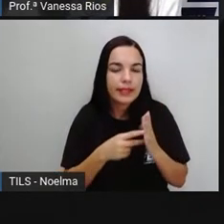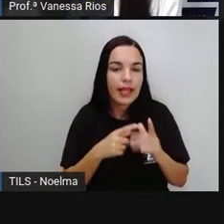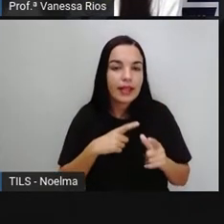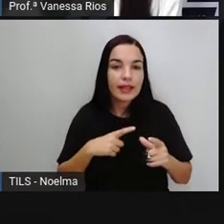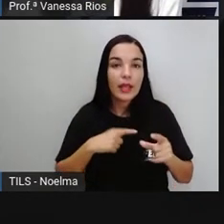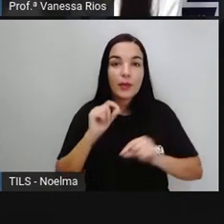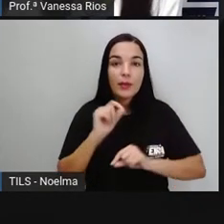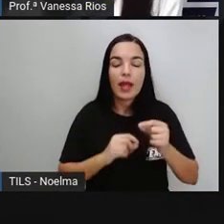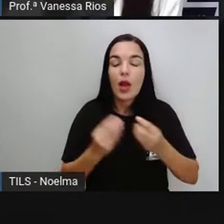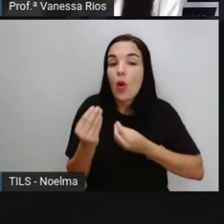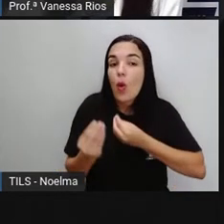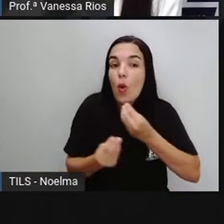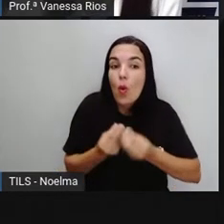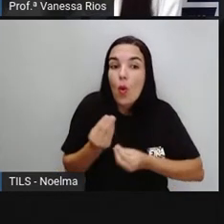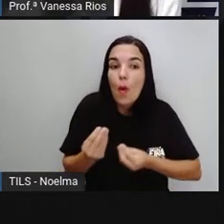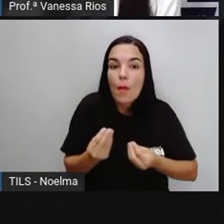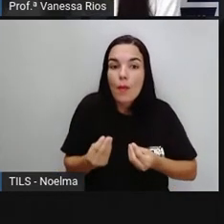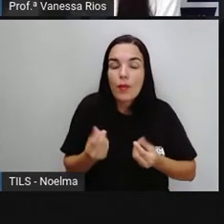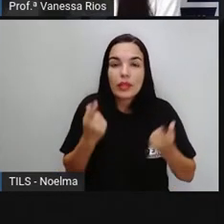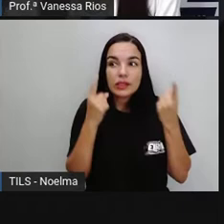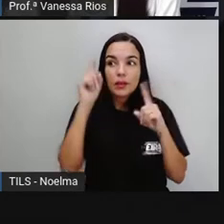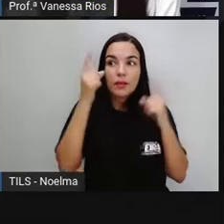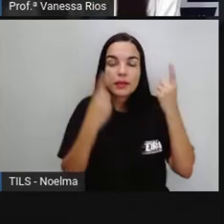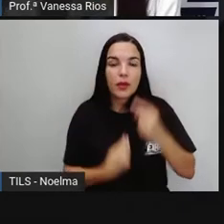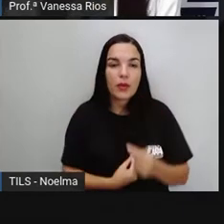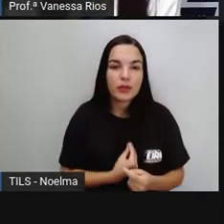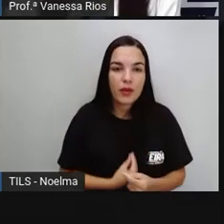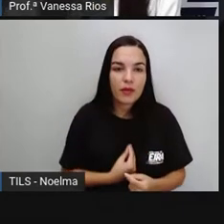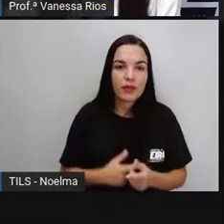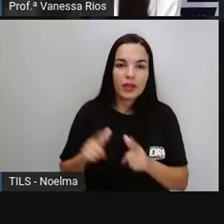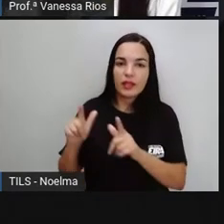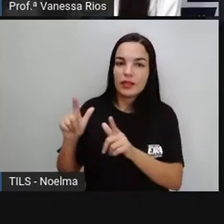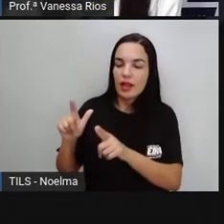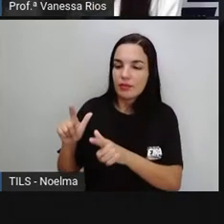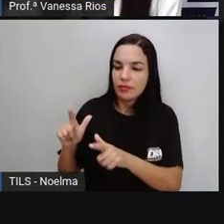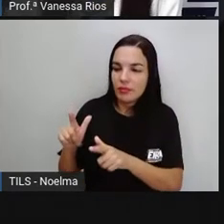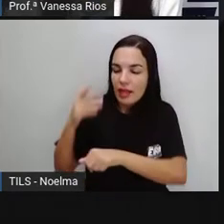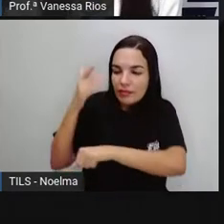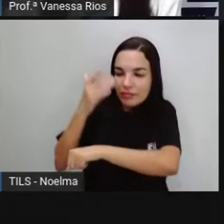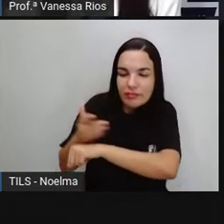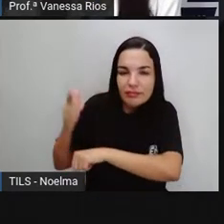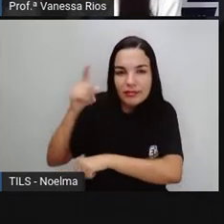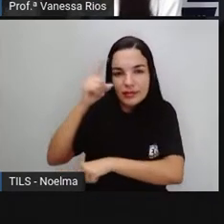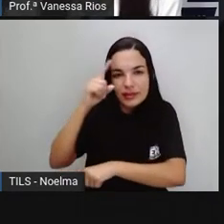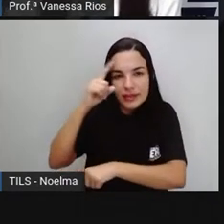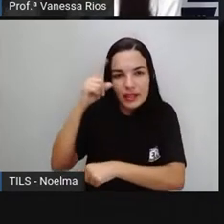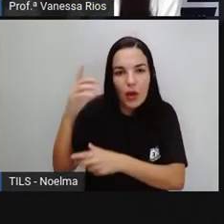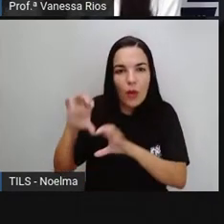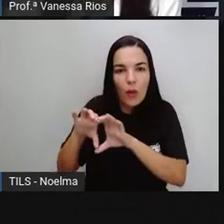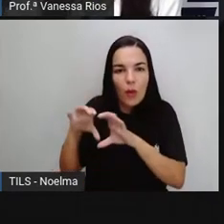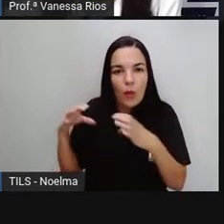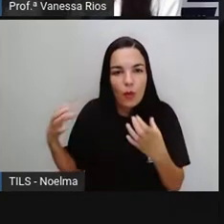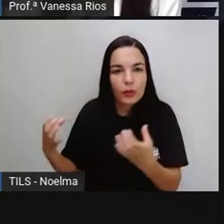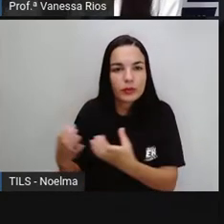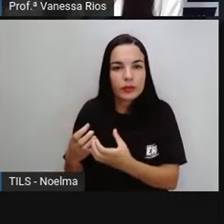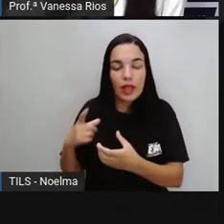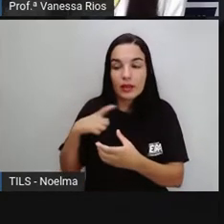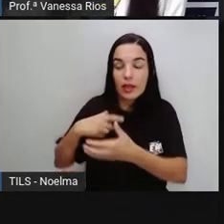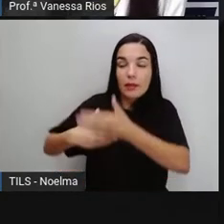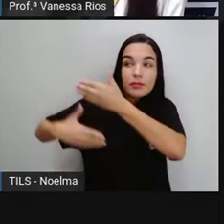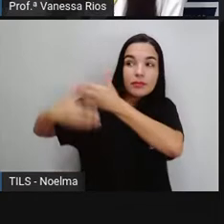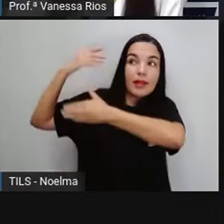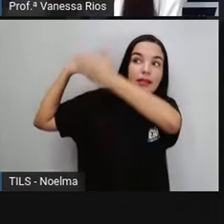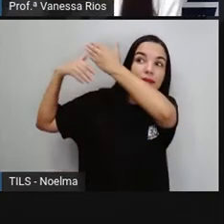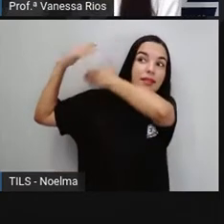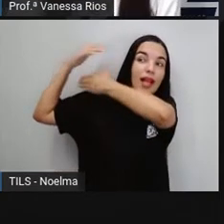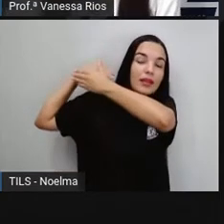comunidades, grupos e indivíduos em todas as partes do mundo recebem de seus ancestrais e